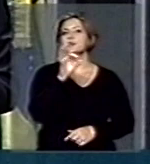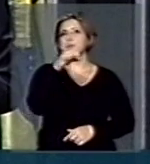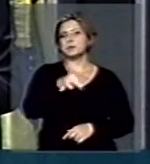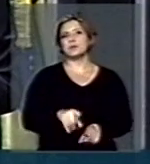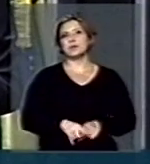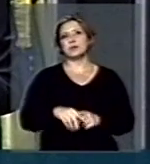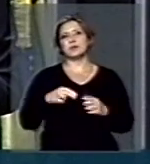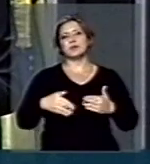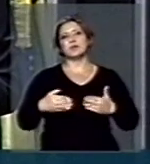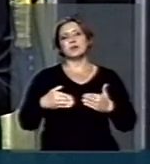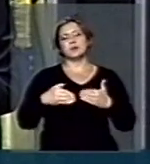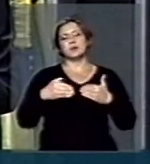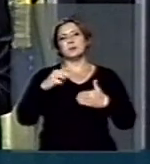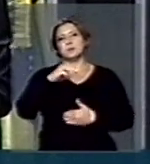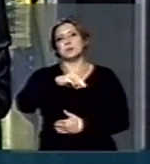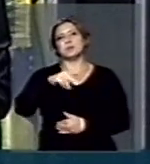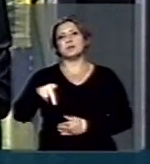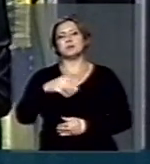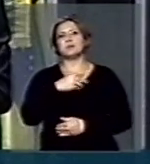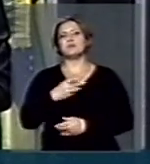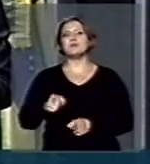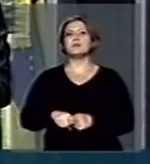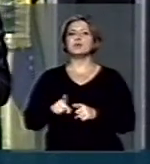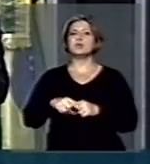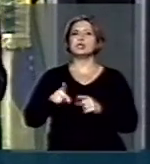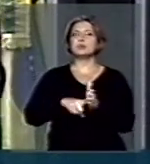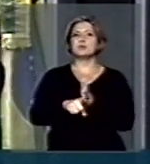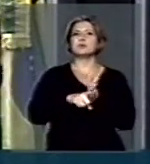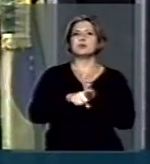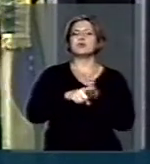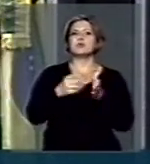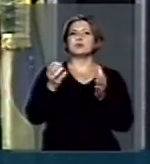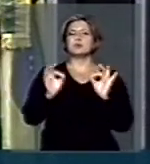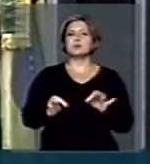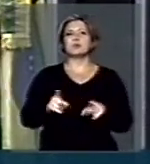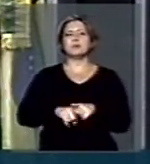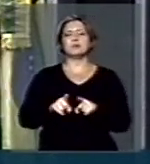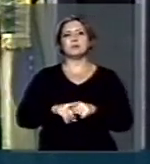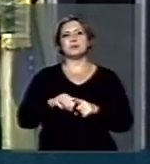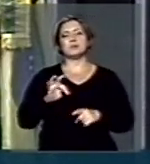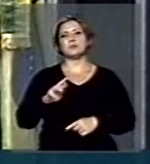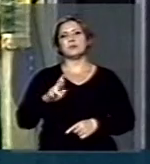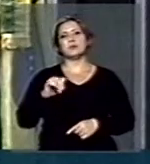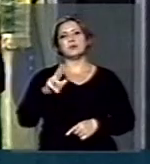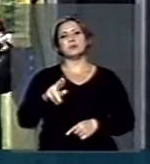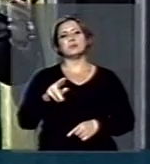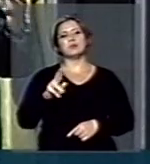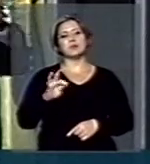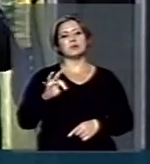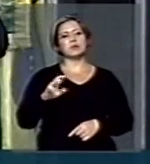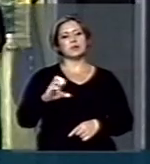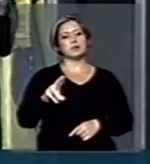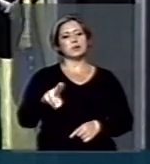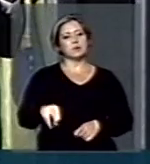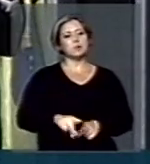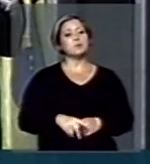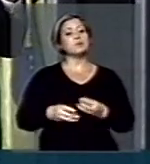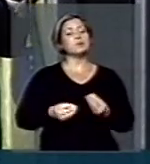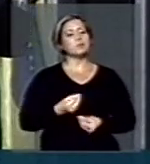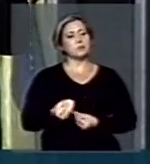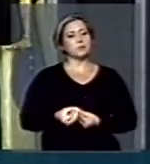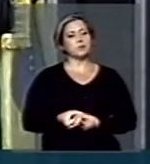parte do Ministério Público Federal, há apuração conclusiva por parte do Tribunal de Contas da União, mas é um fato